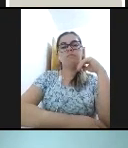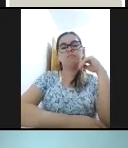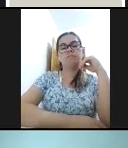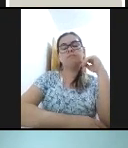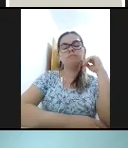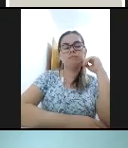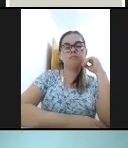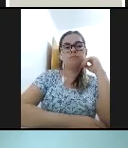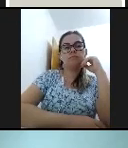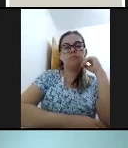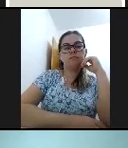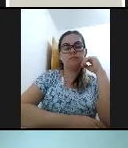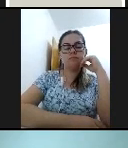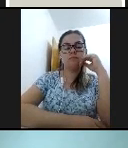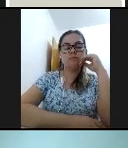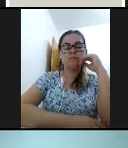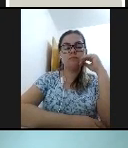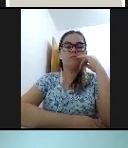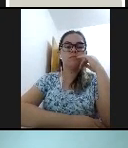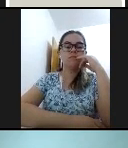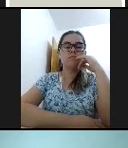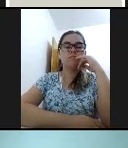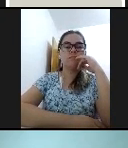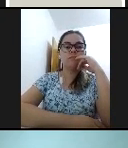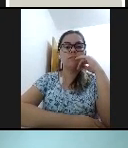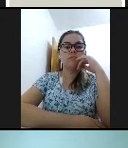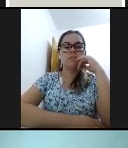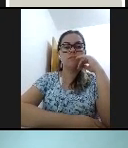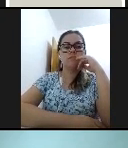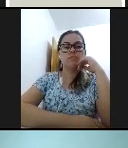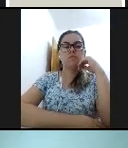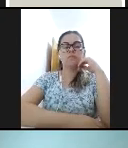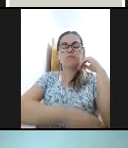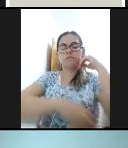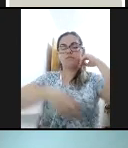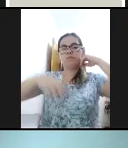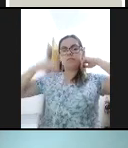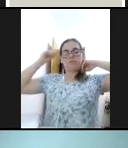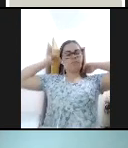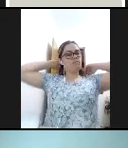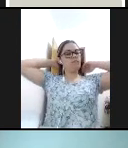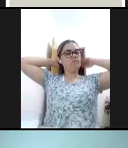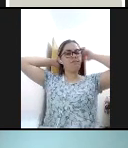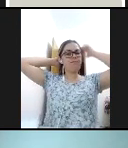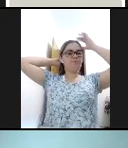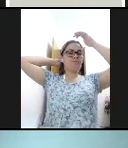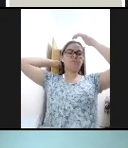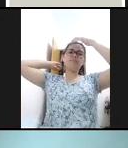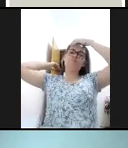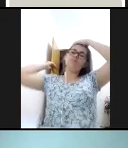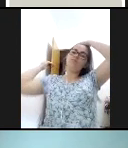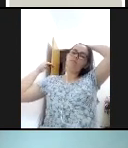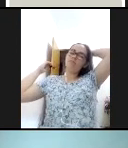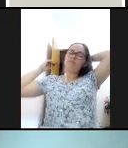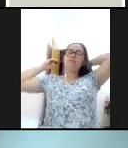professor. Por isso, é realmente um desafio os novos processos didáticos quando o